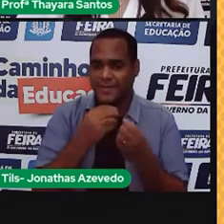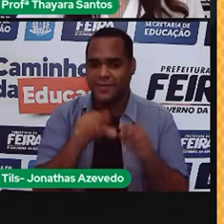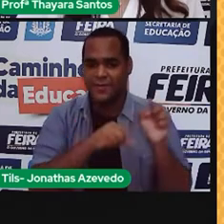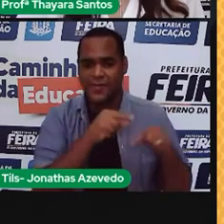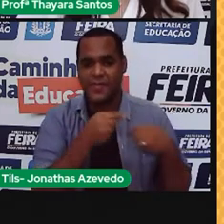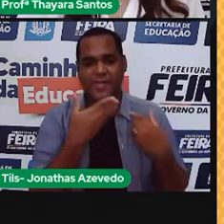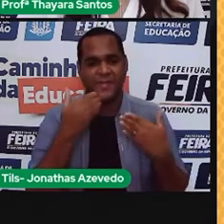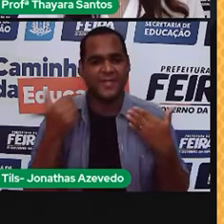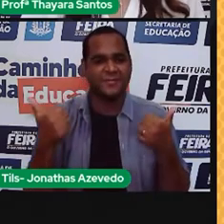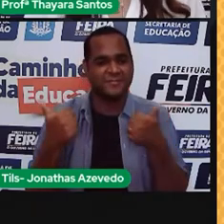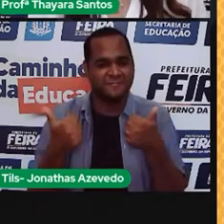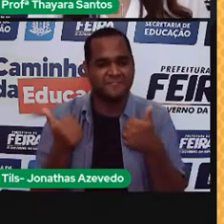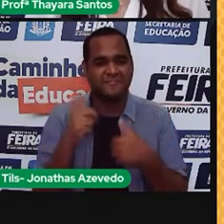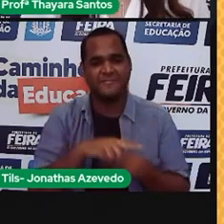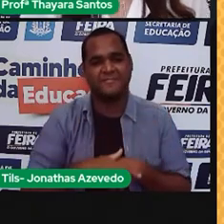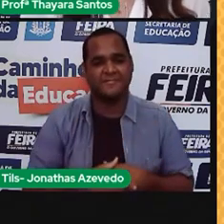melhor.